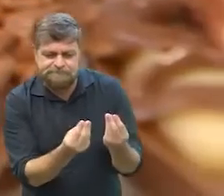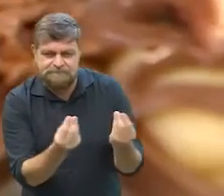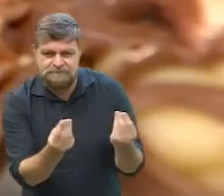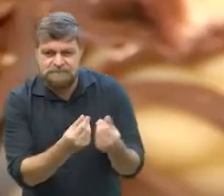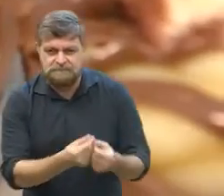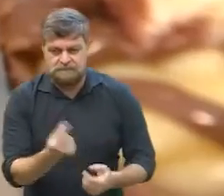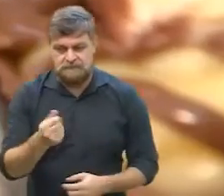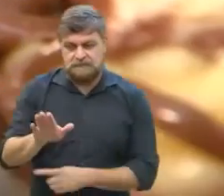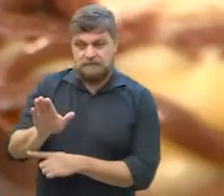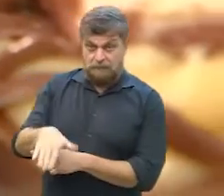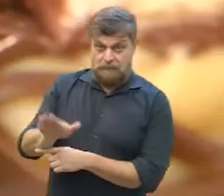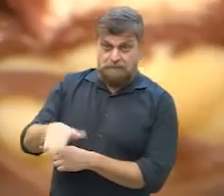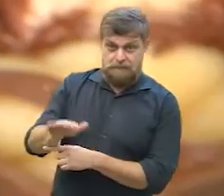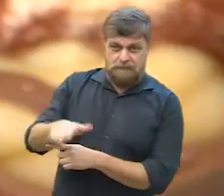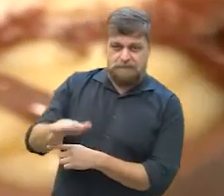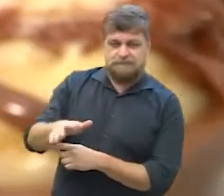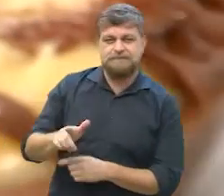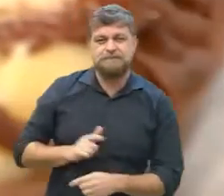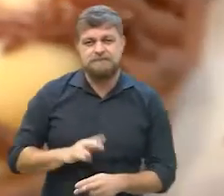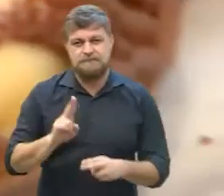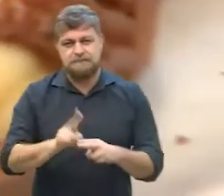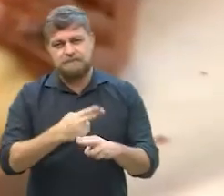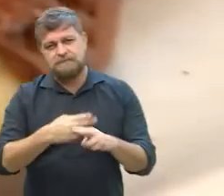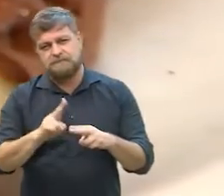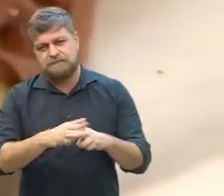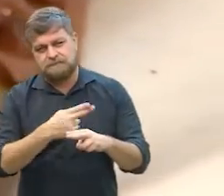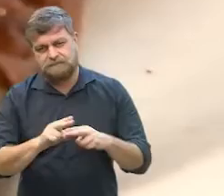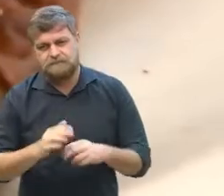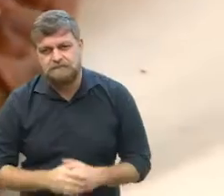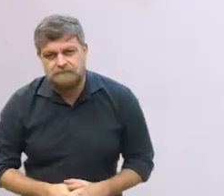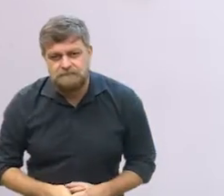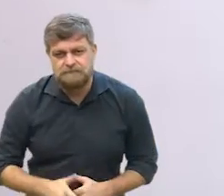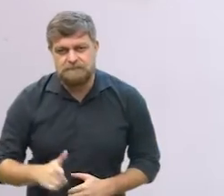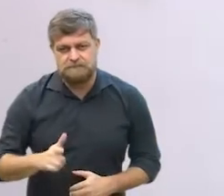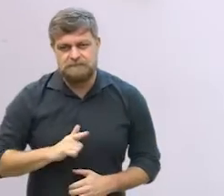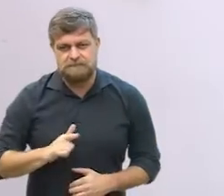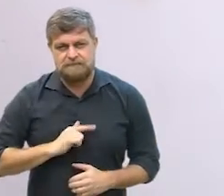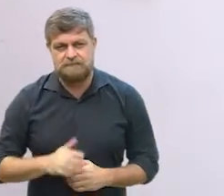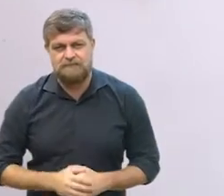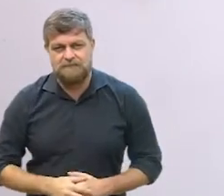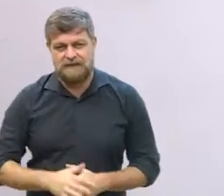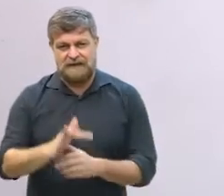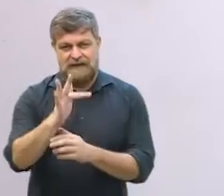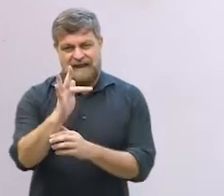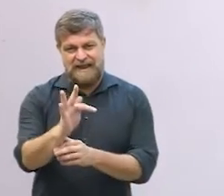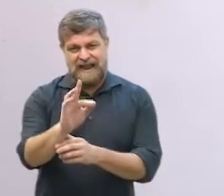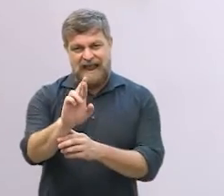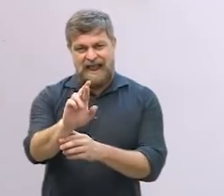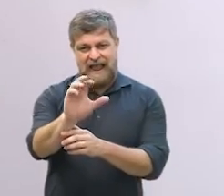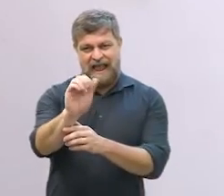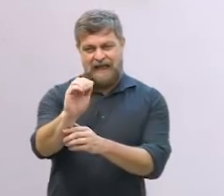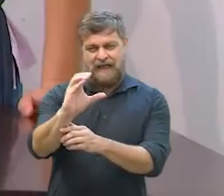é mais acessível no preço sim que é o chocolate o que? é a cobertura fracionada que a gente chama